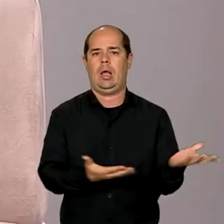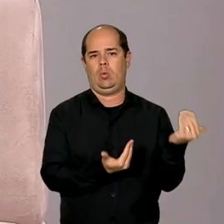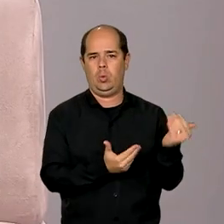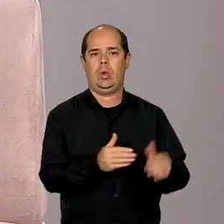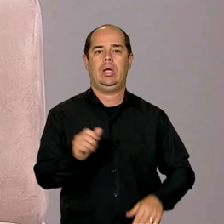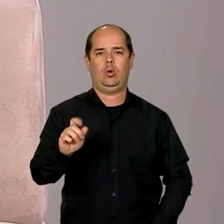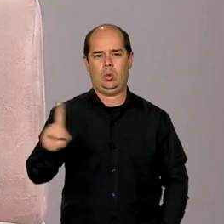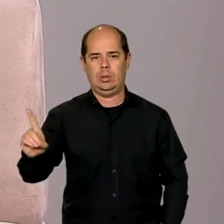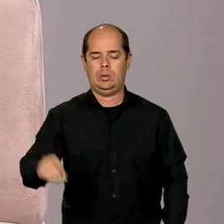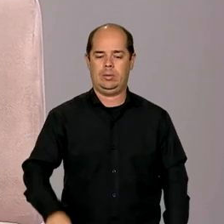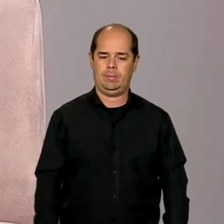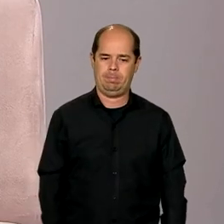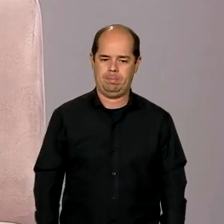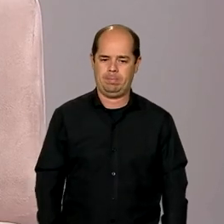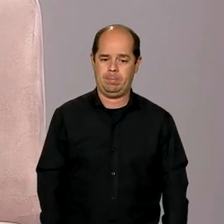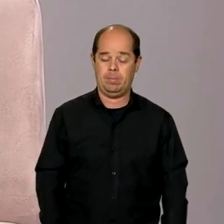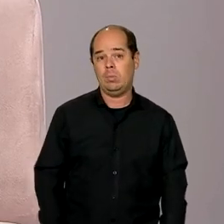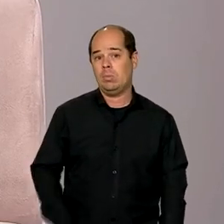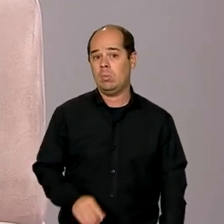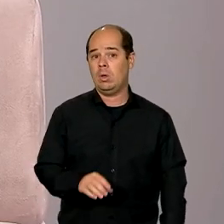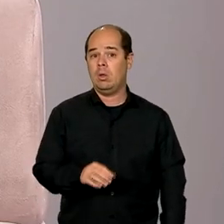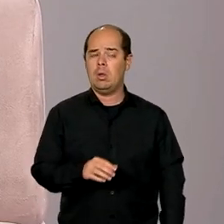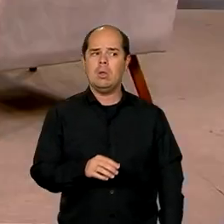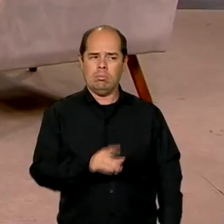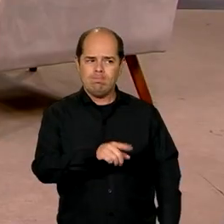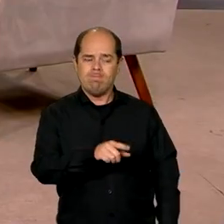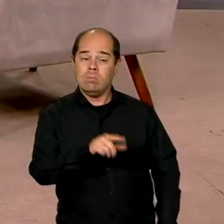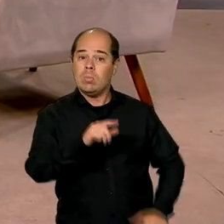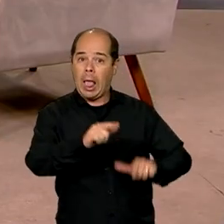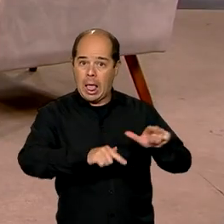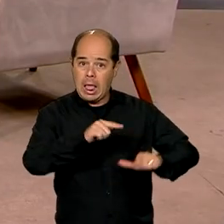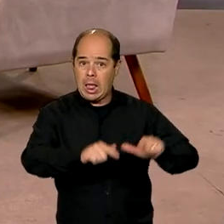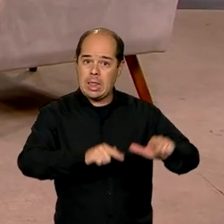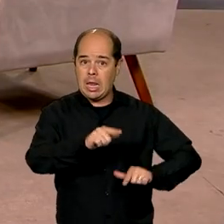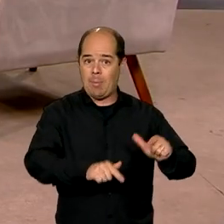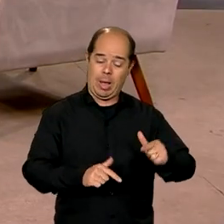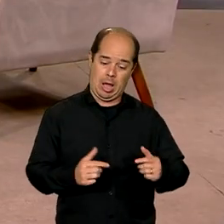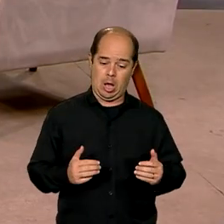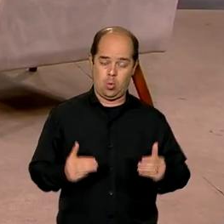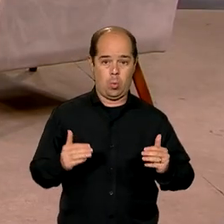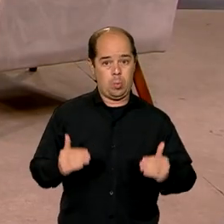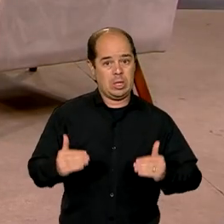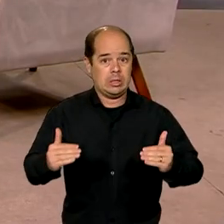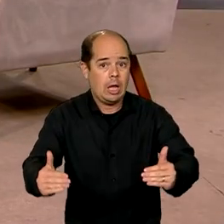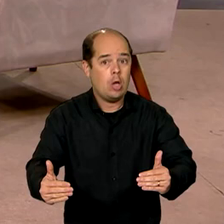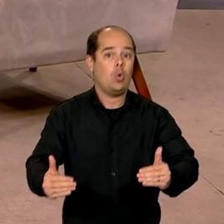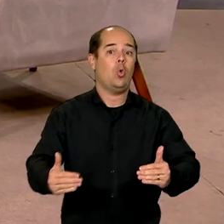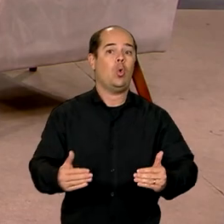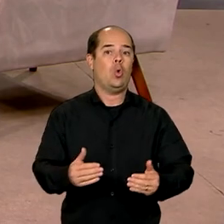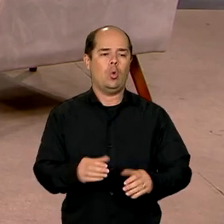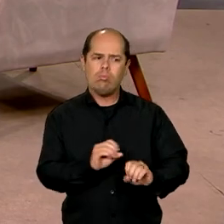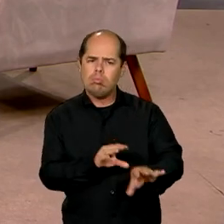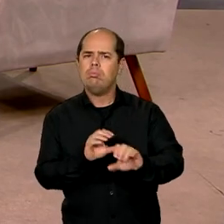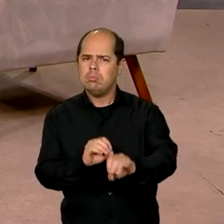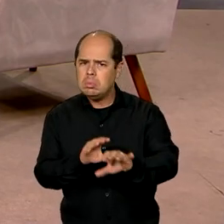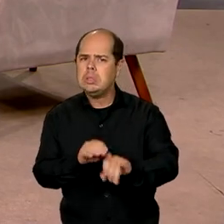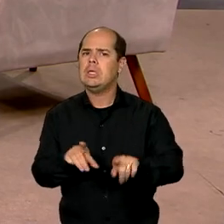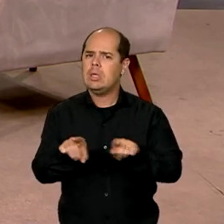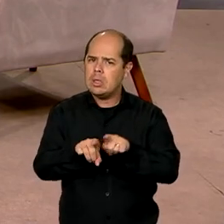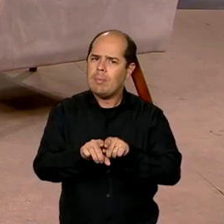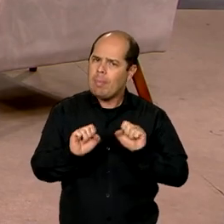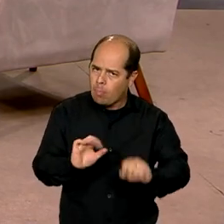somente ao Ministério que o senhor comanda. Imagino que também o Ministério da Educação, como tantos outros, podem dar uma grande